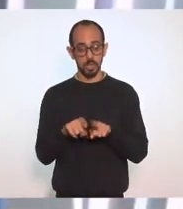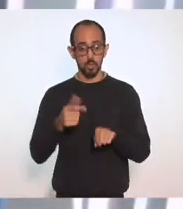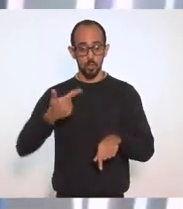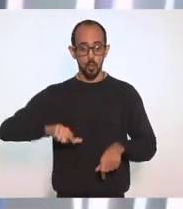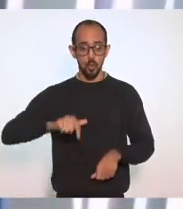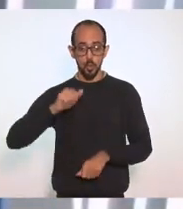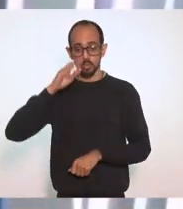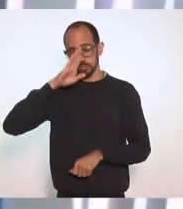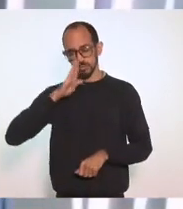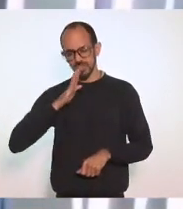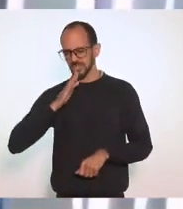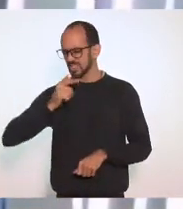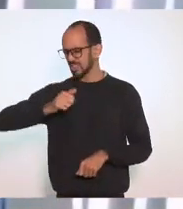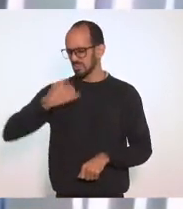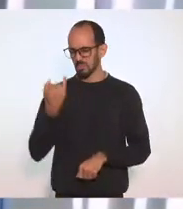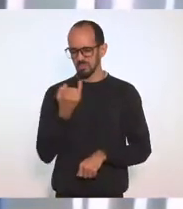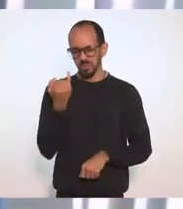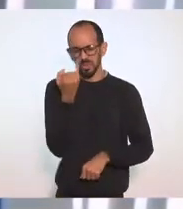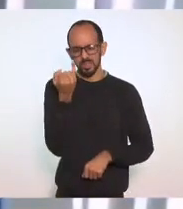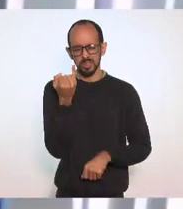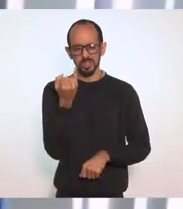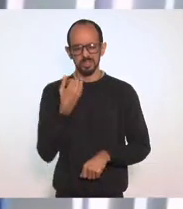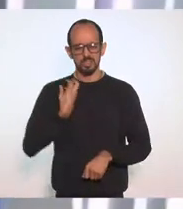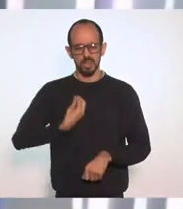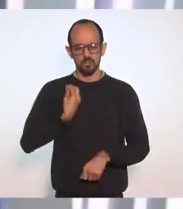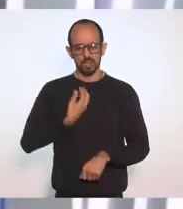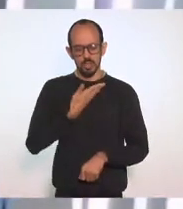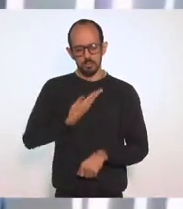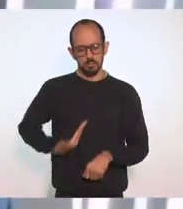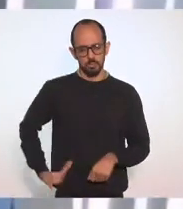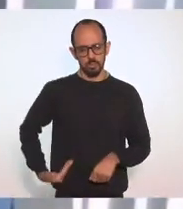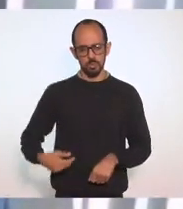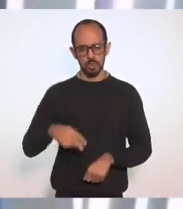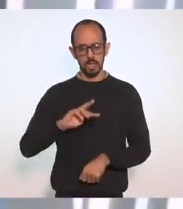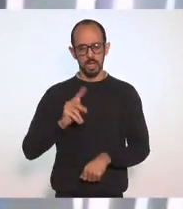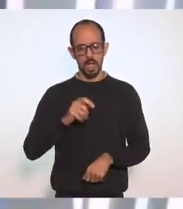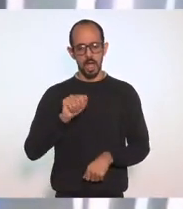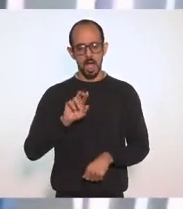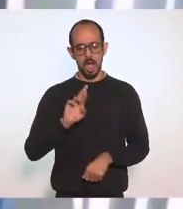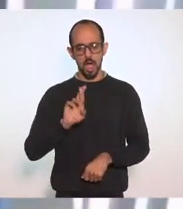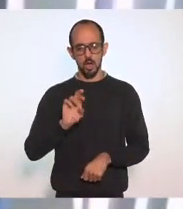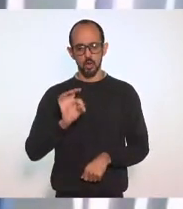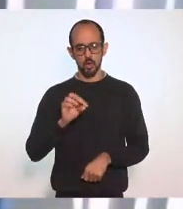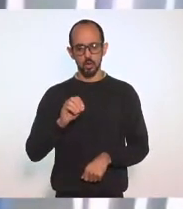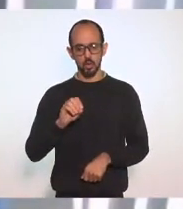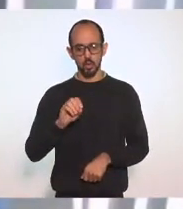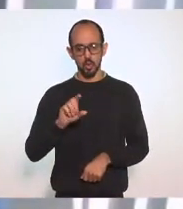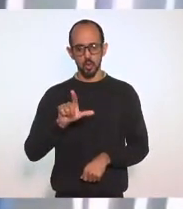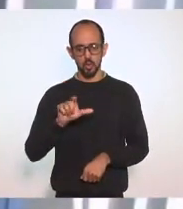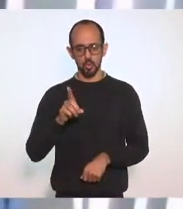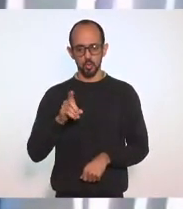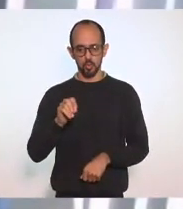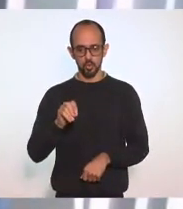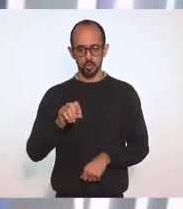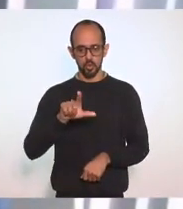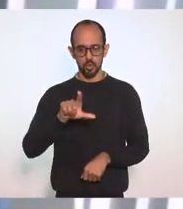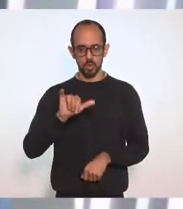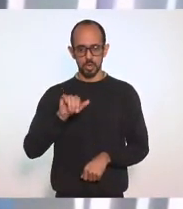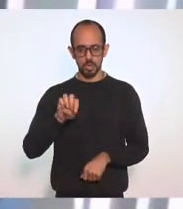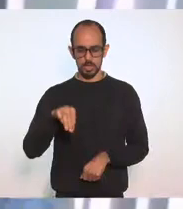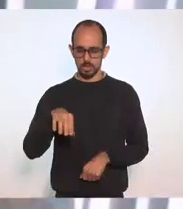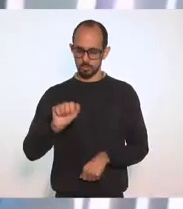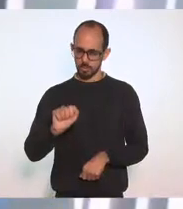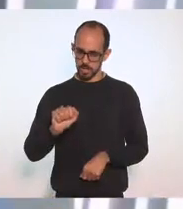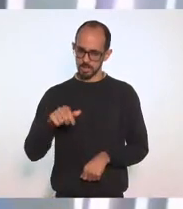brasileiro, um grande homem da vida pública do Brasil, Haroldo Lima, um grande nome na discussão sobre a Petrobras,